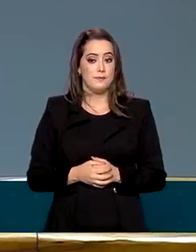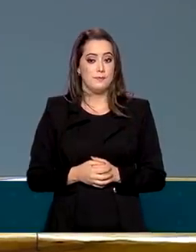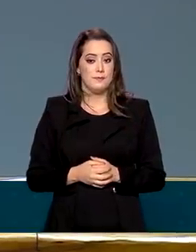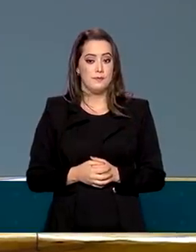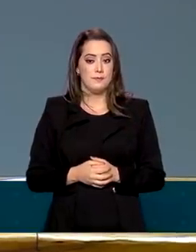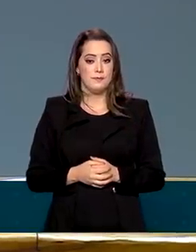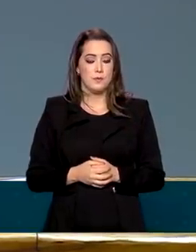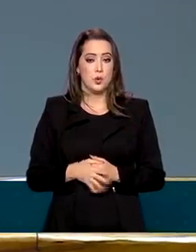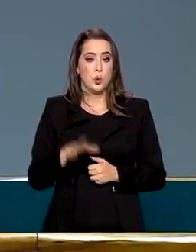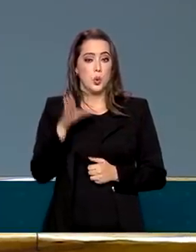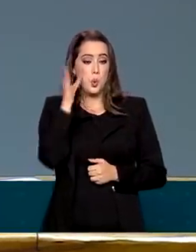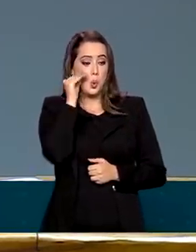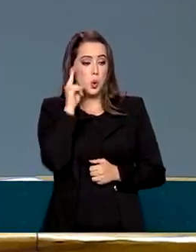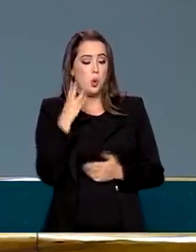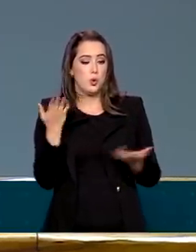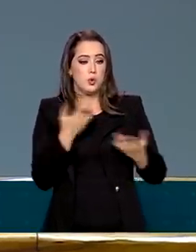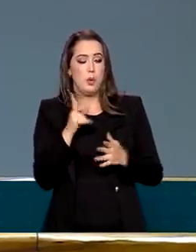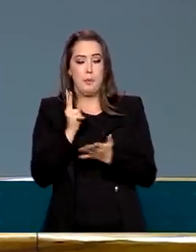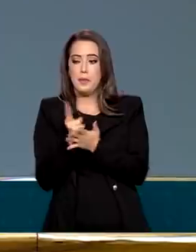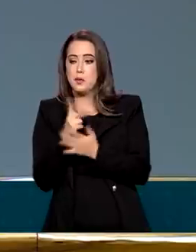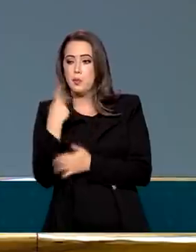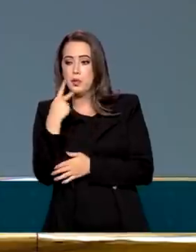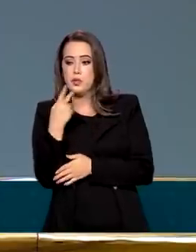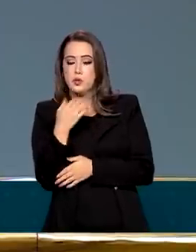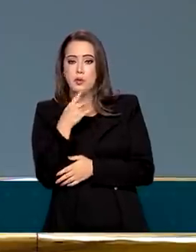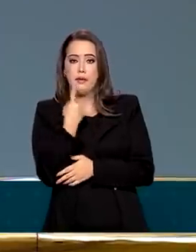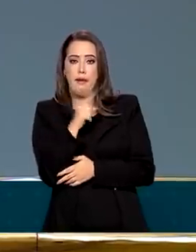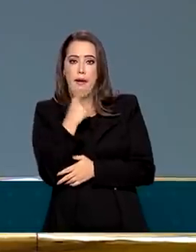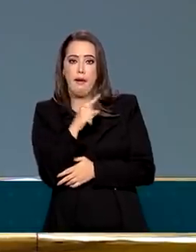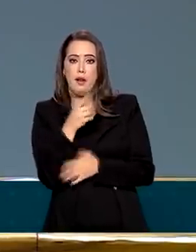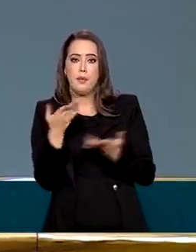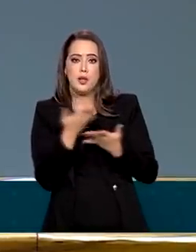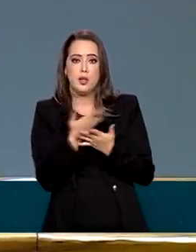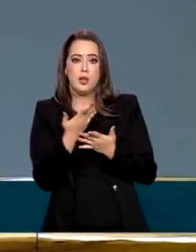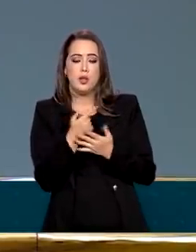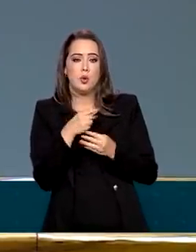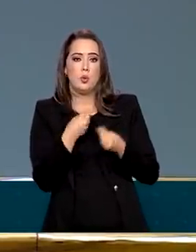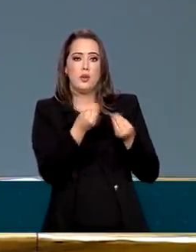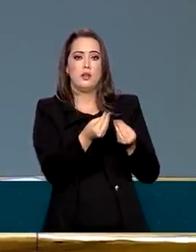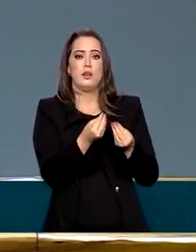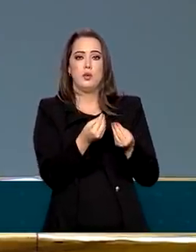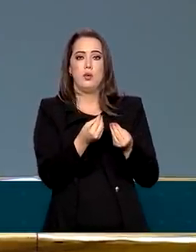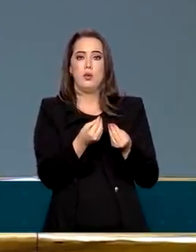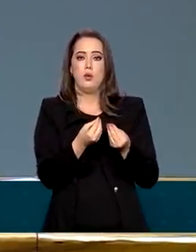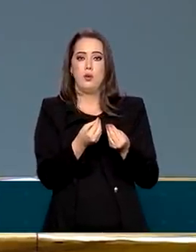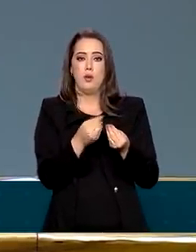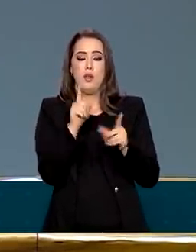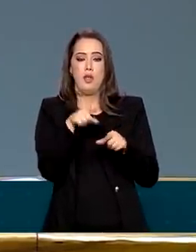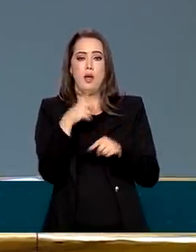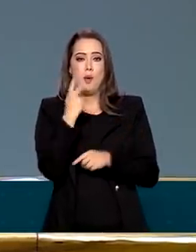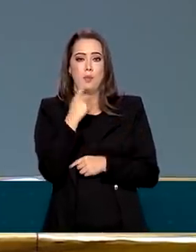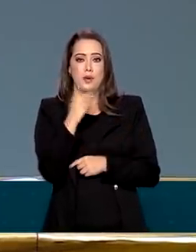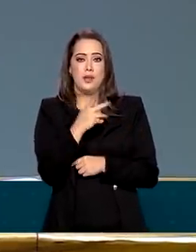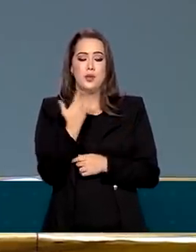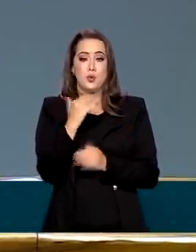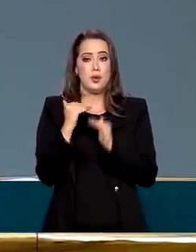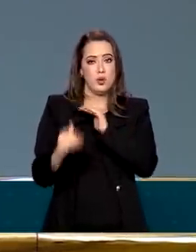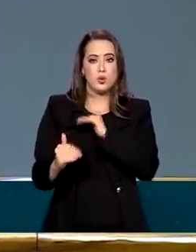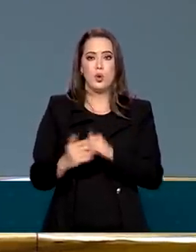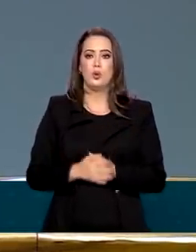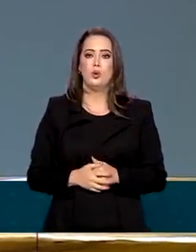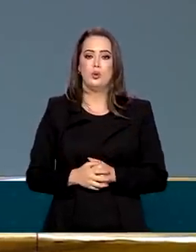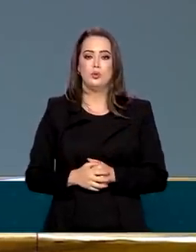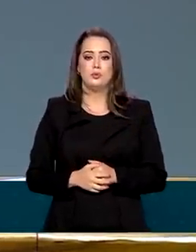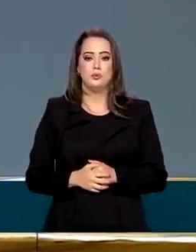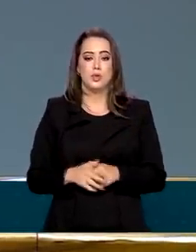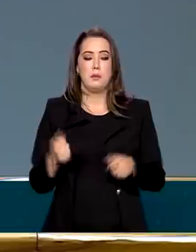o mesmo político que hoje critica que a gente não entregou, é o político que inviabilizou. Você falava assim, olha, tem que focalizar as políticas, fazer assim,